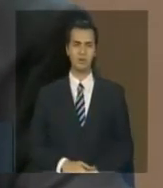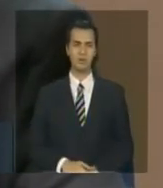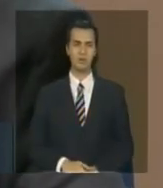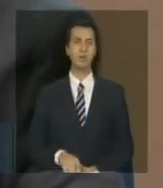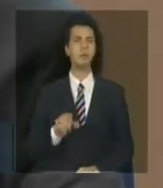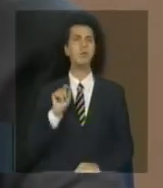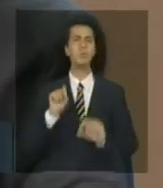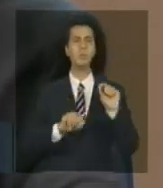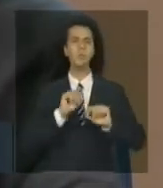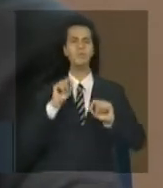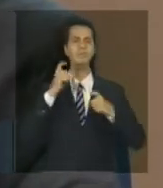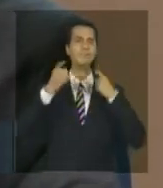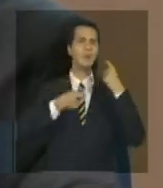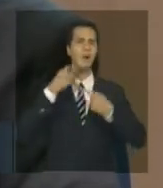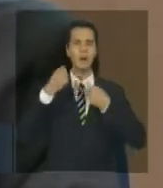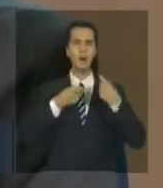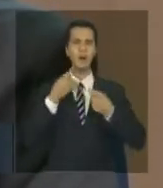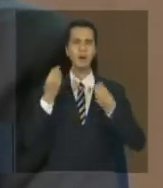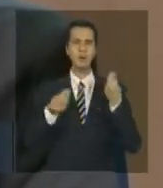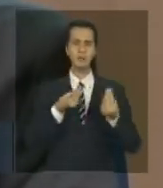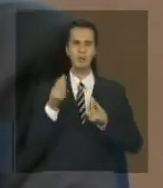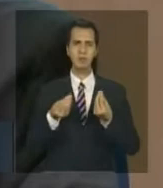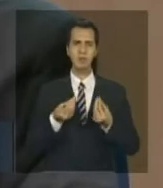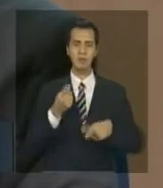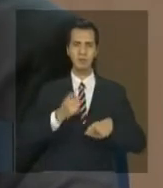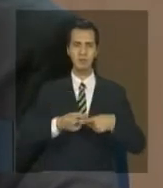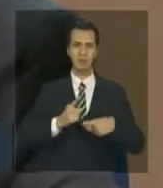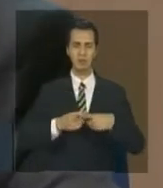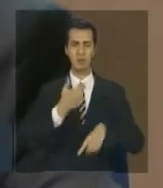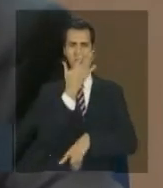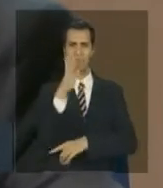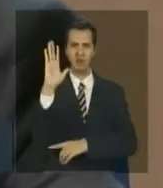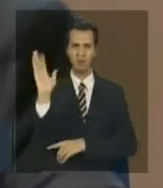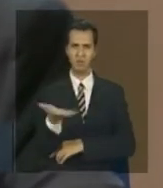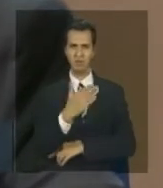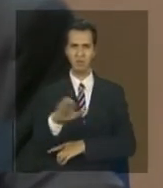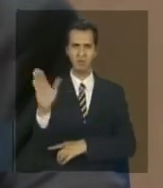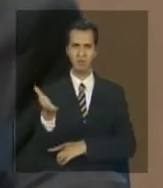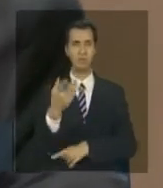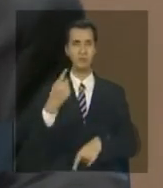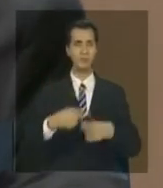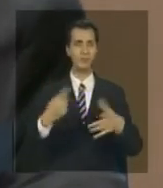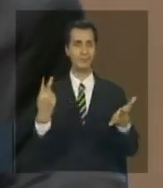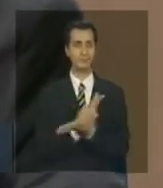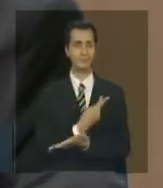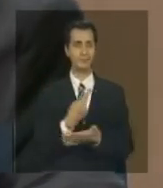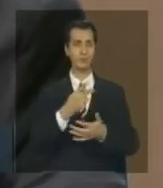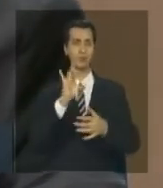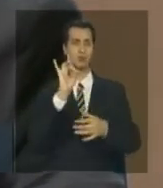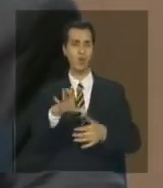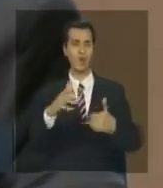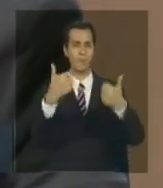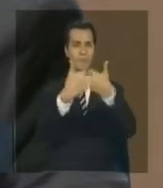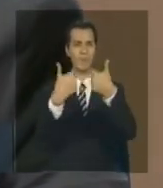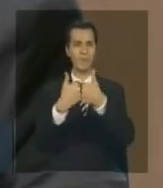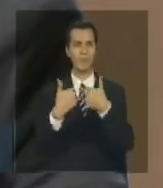nesses dados é que a frente de desmatamento está saindo fora só do entorno e nós temos também